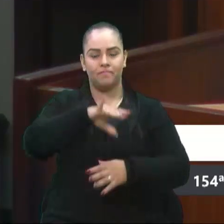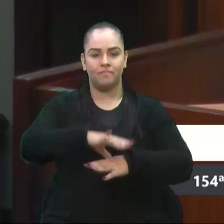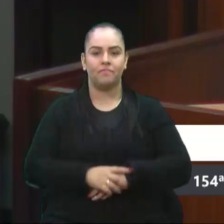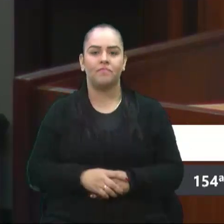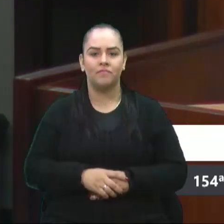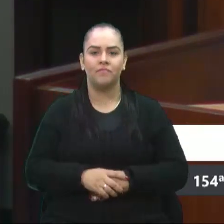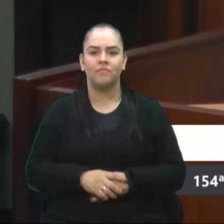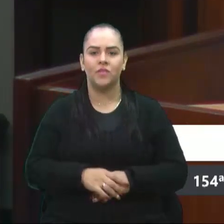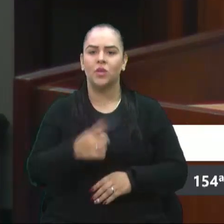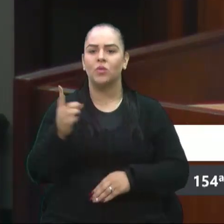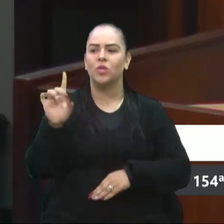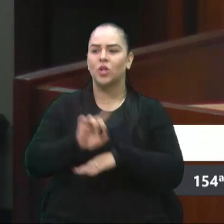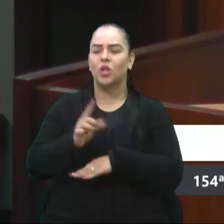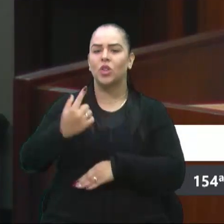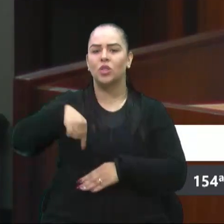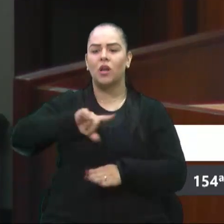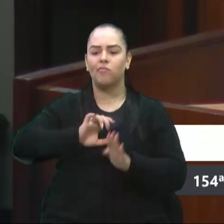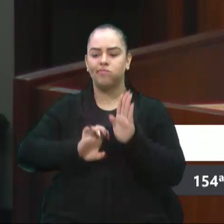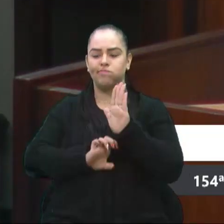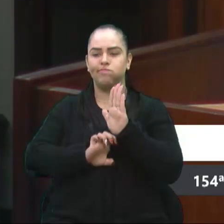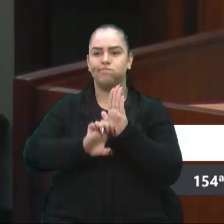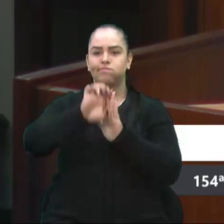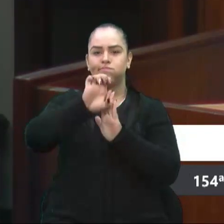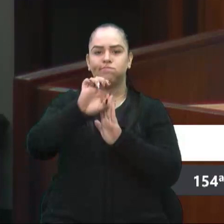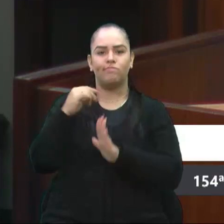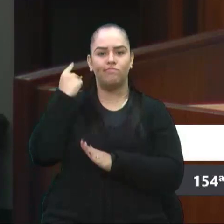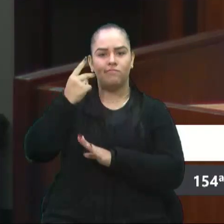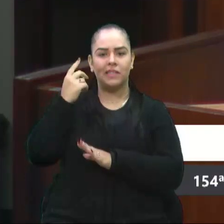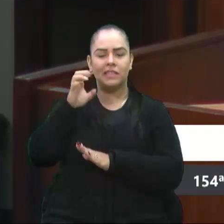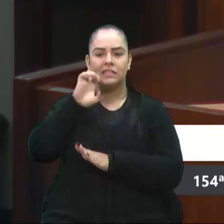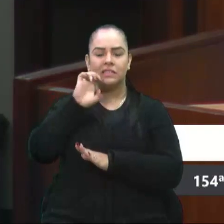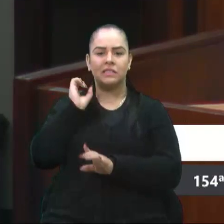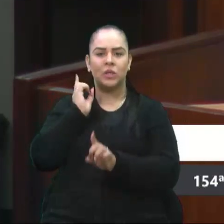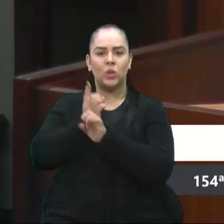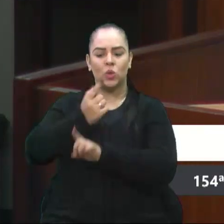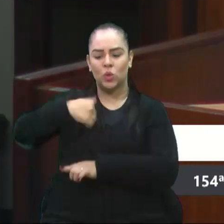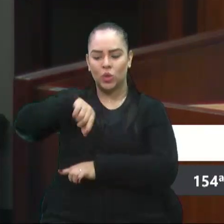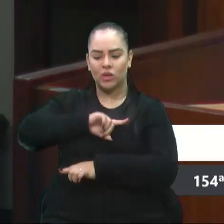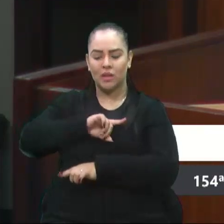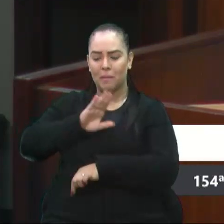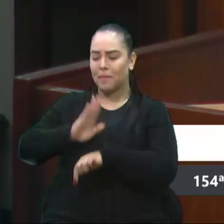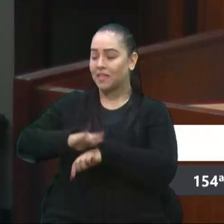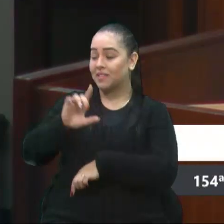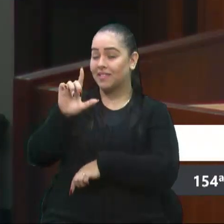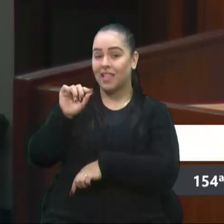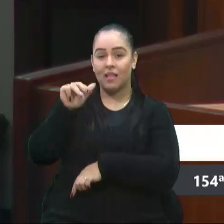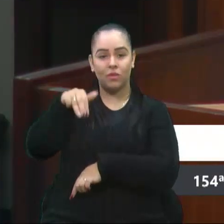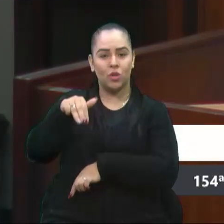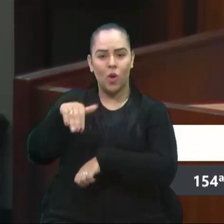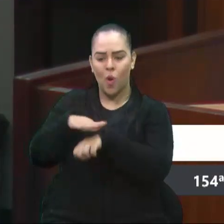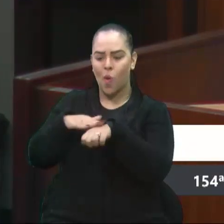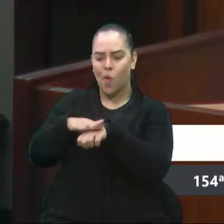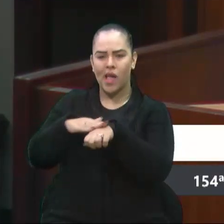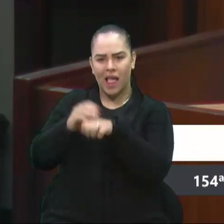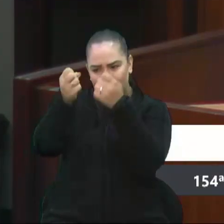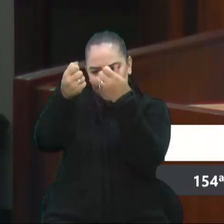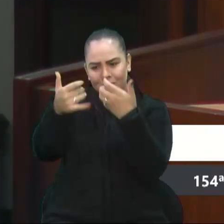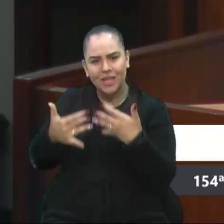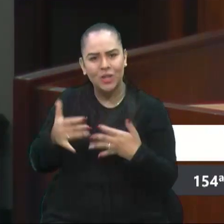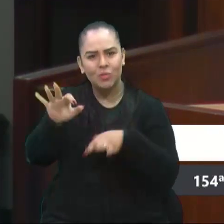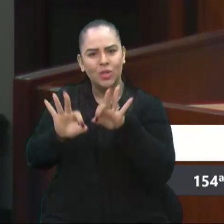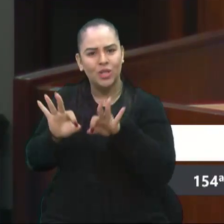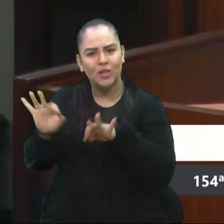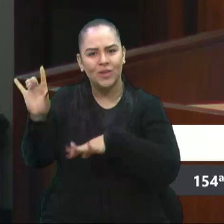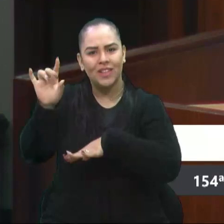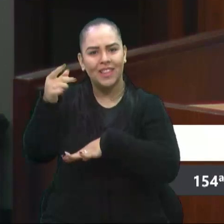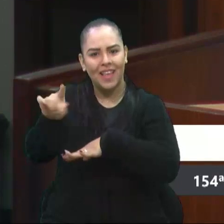estávamos subindo no elevador, a vereadora Estela encontrou a gente, ficamos mais de dez minutos conversando, ela dando explicação do projeto dela. Isso há uns quinze